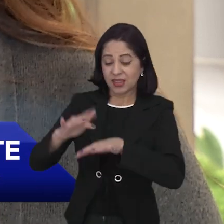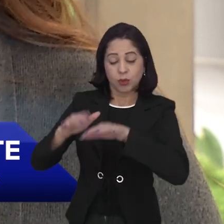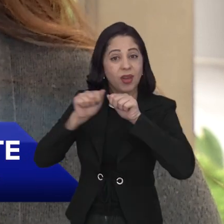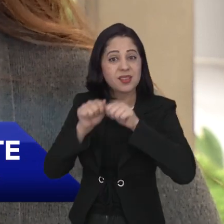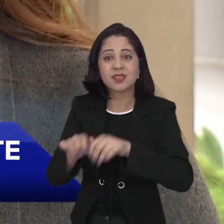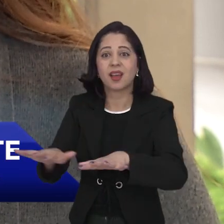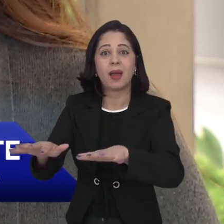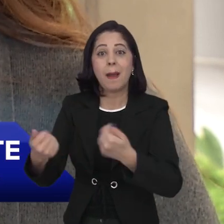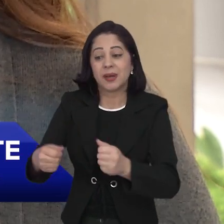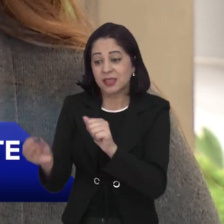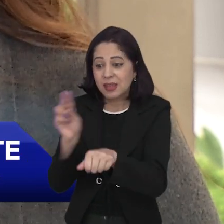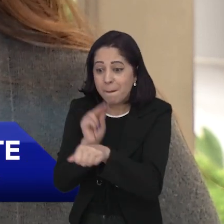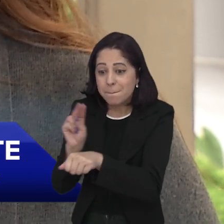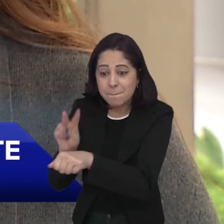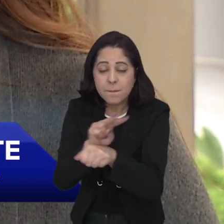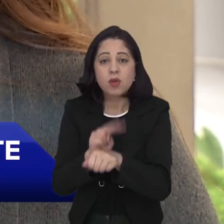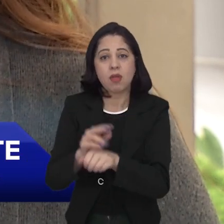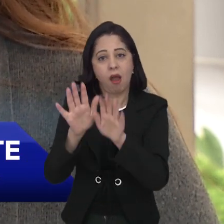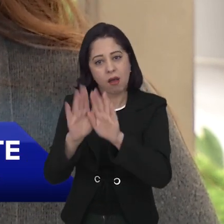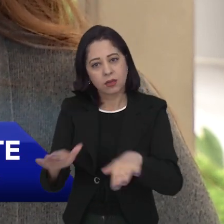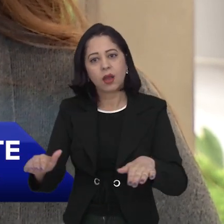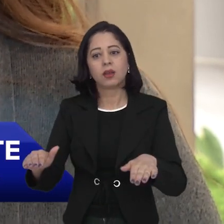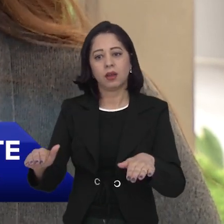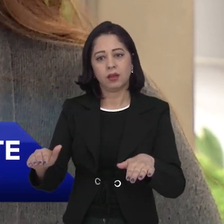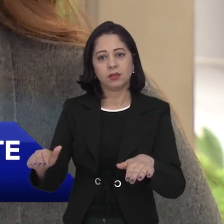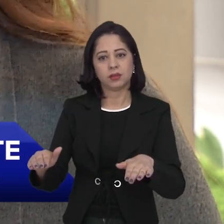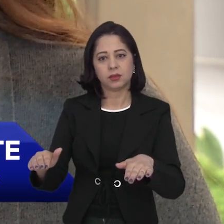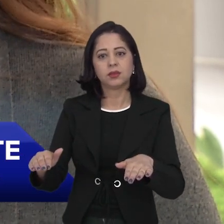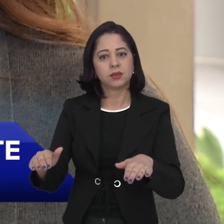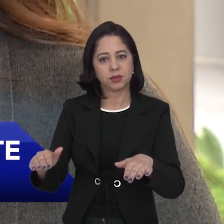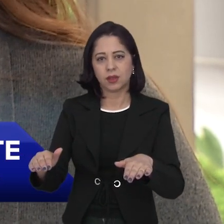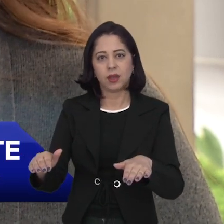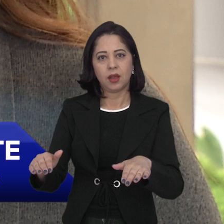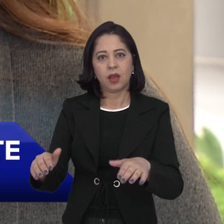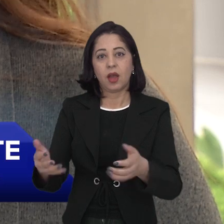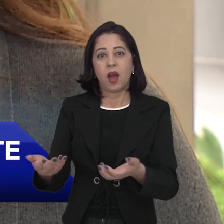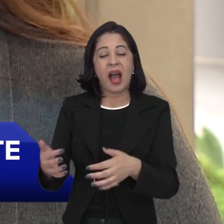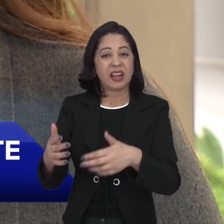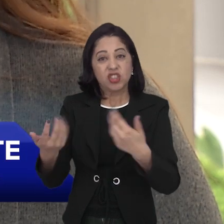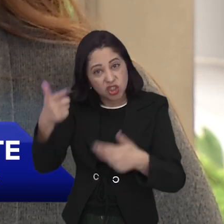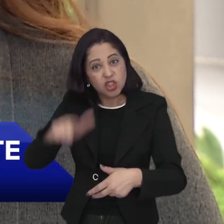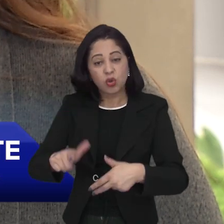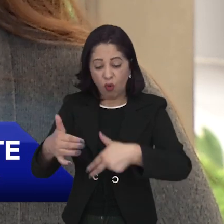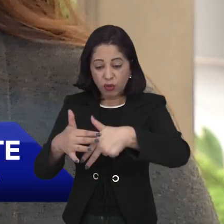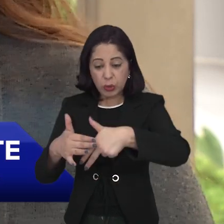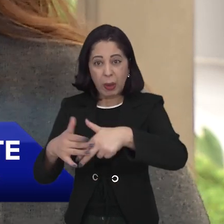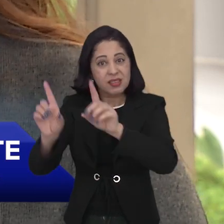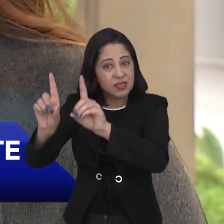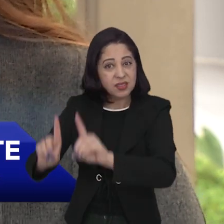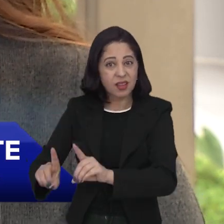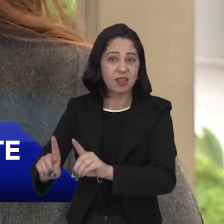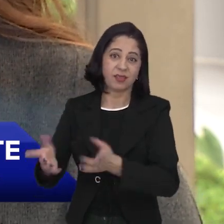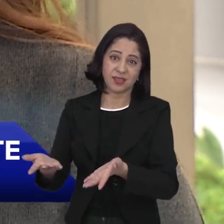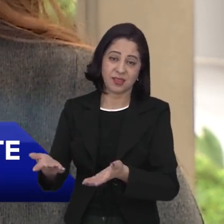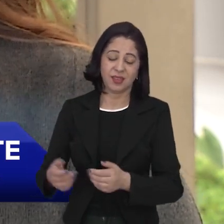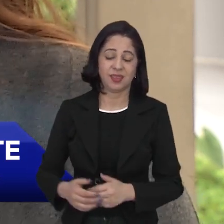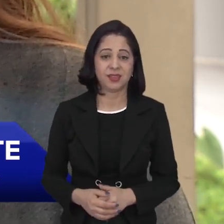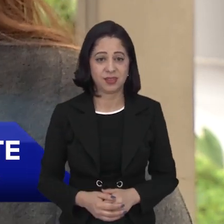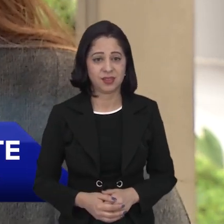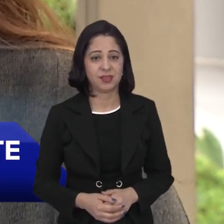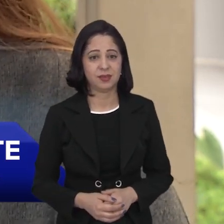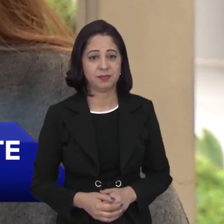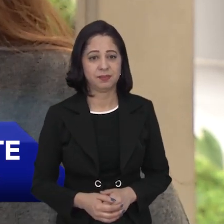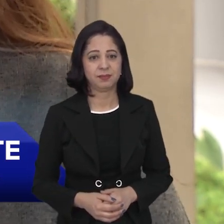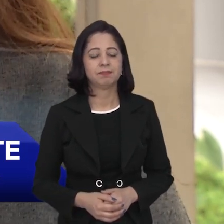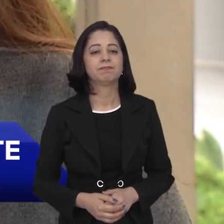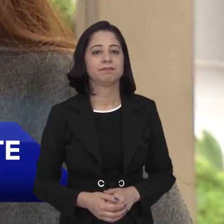gente. É a única forma de a gente proteger as nossas crianças da doença voltar, né? De termos, novamente, crianças com deficiência. E para a gente